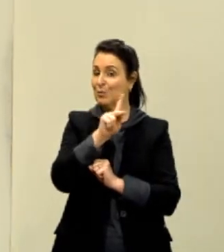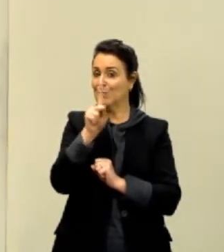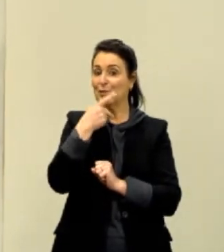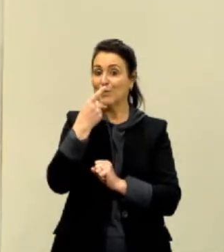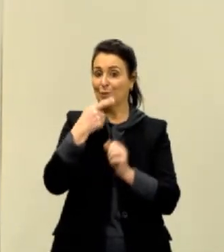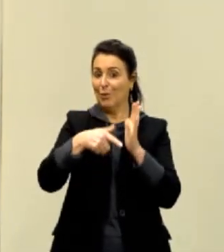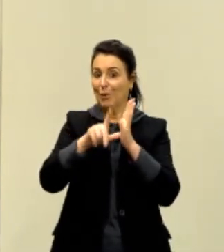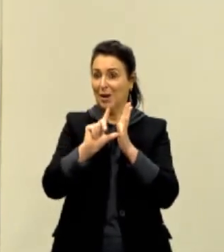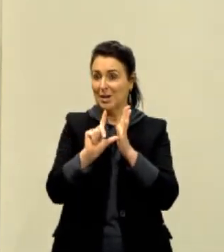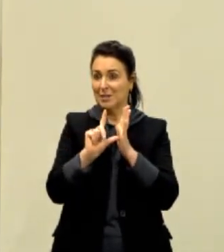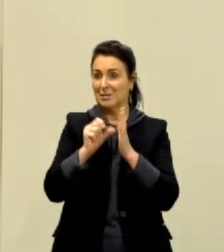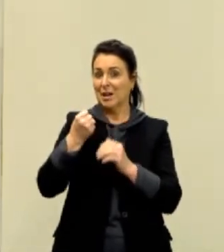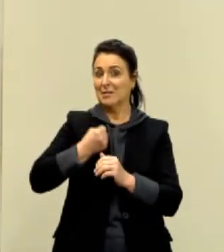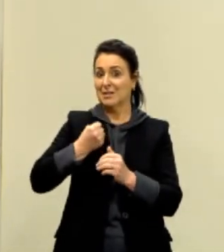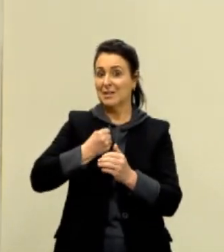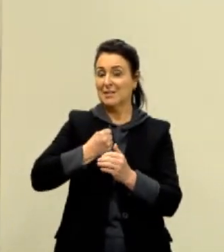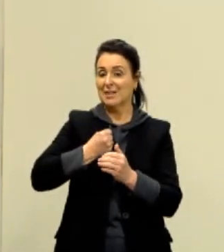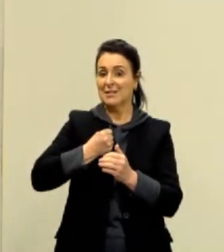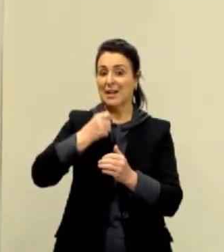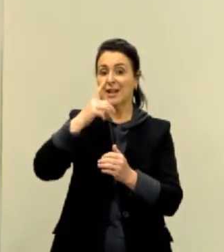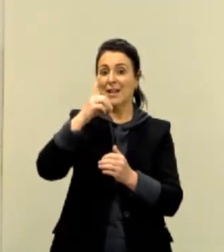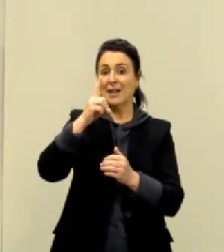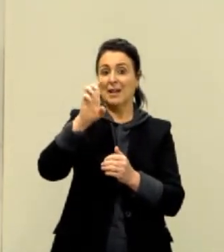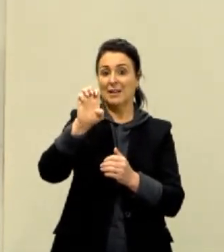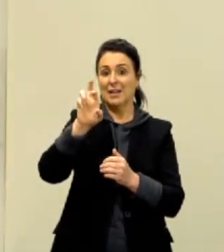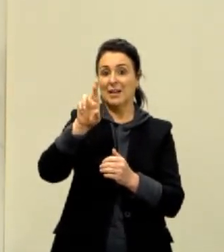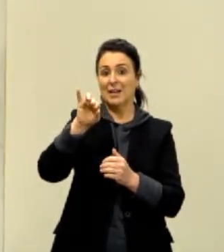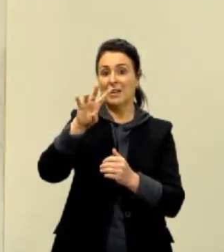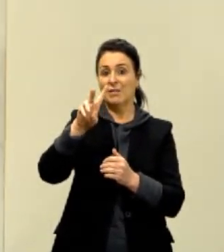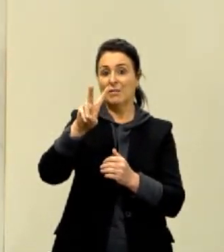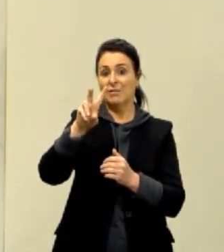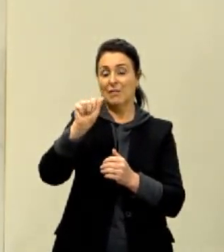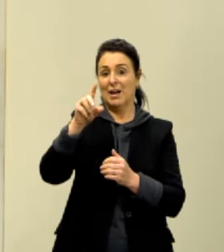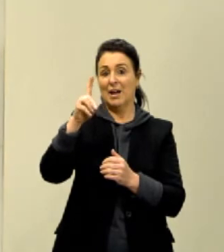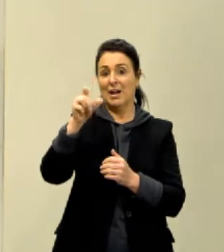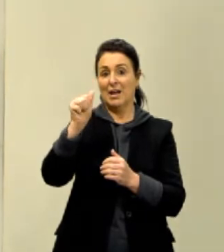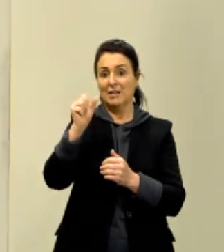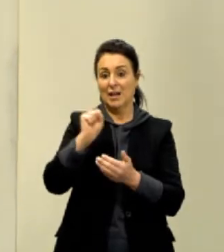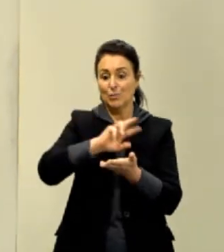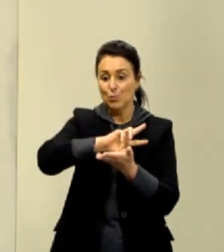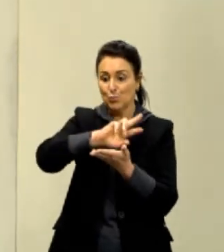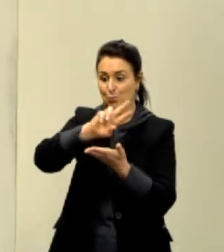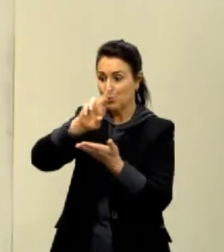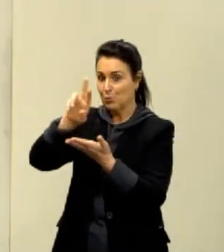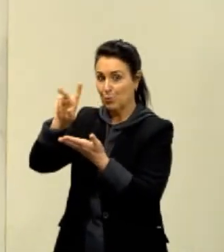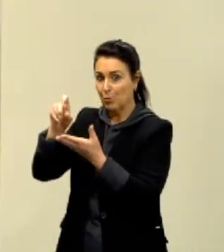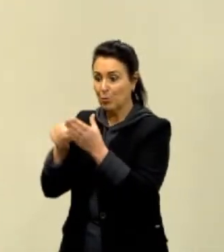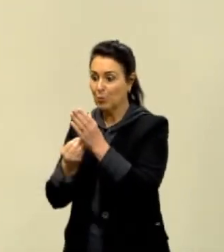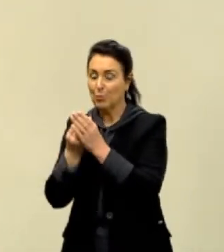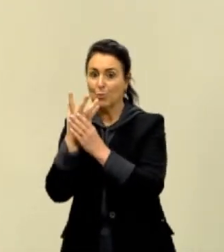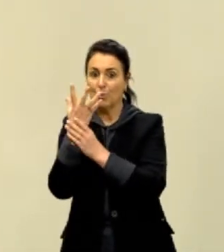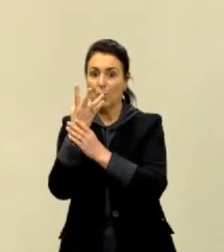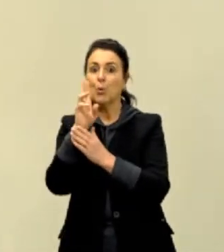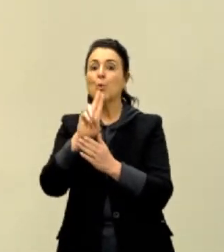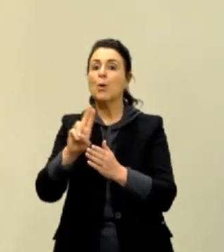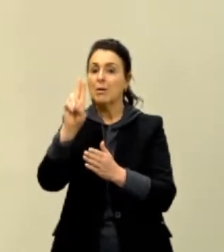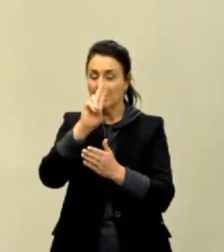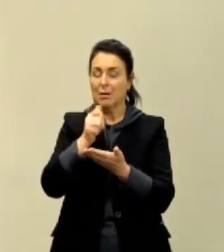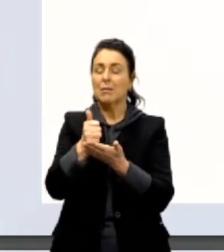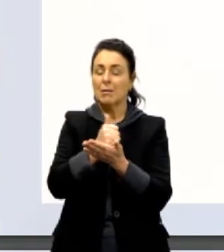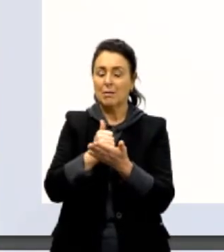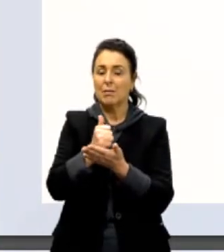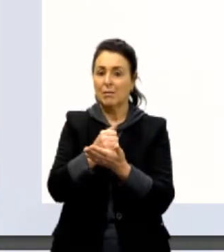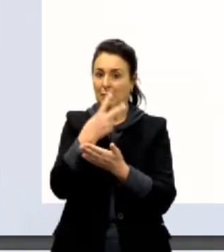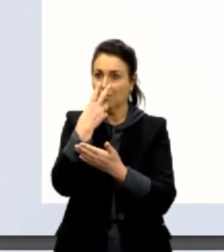As Grandezas Derivadas são construídas utilizando essas sete de Base, tá?